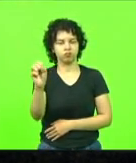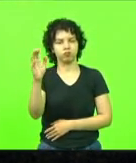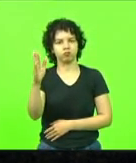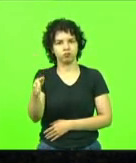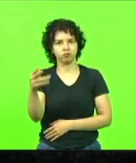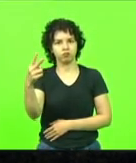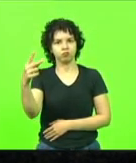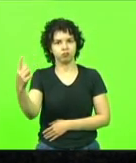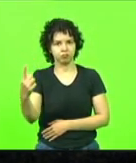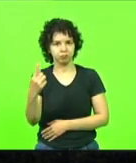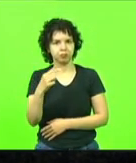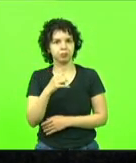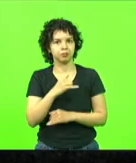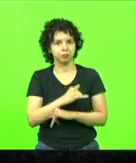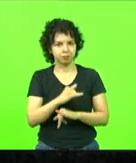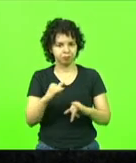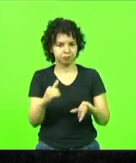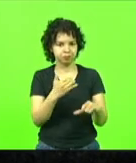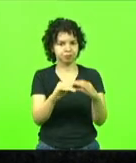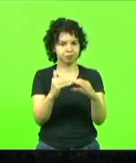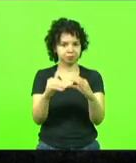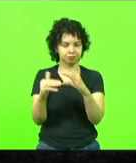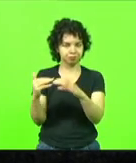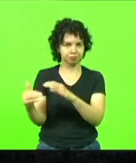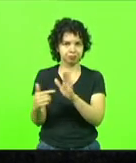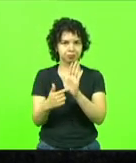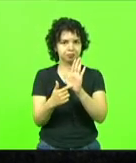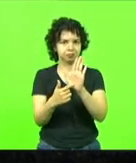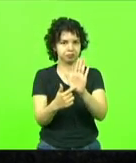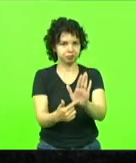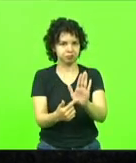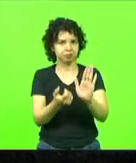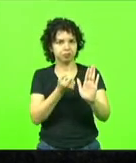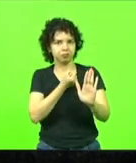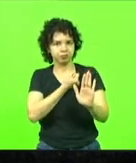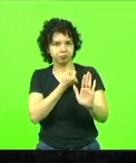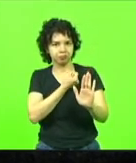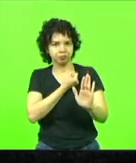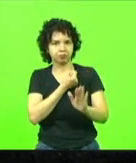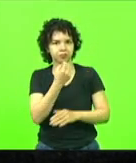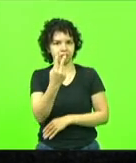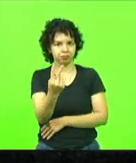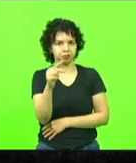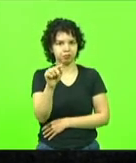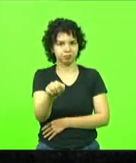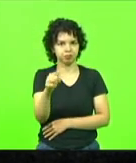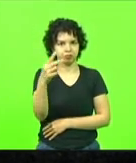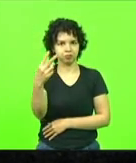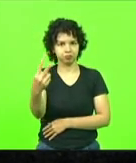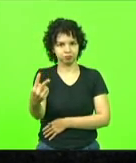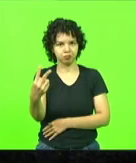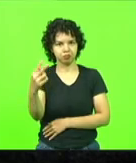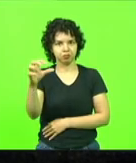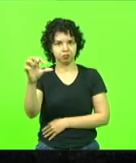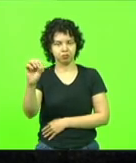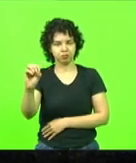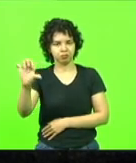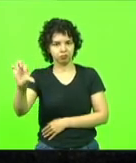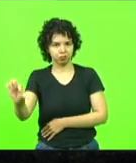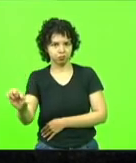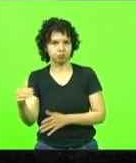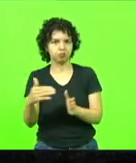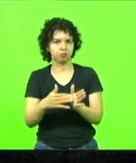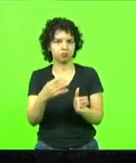encaminhará aos destinatários as indicações números 2.209 a 2.223,